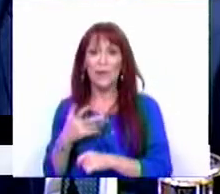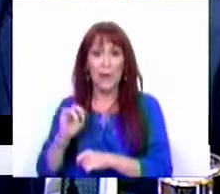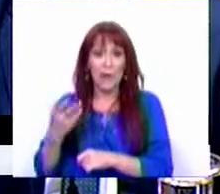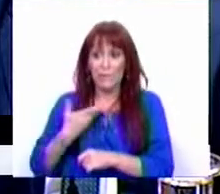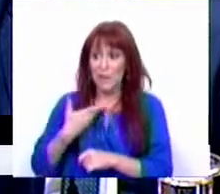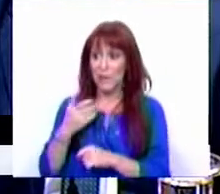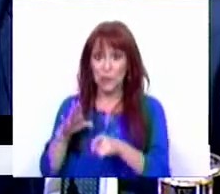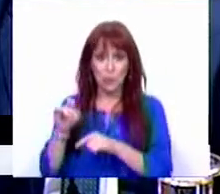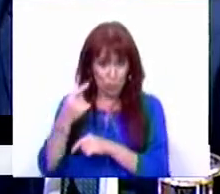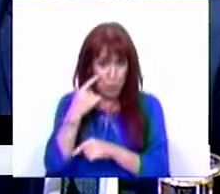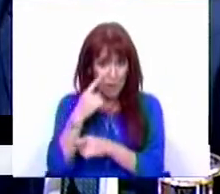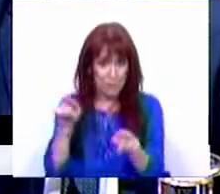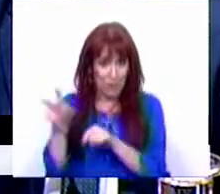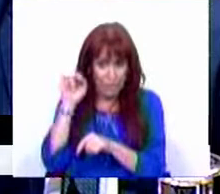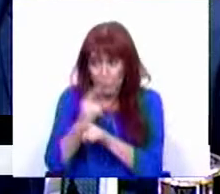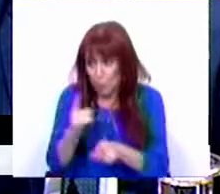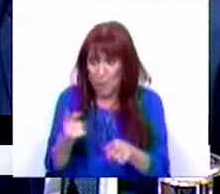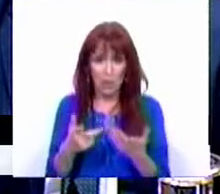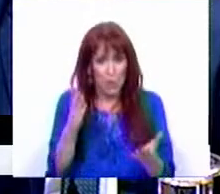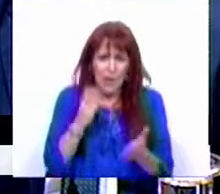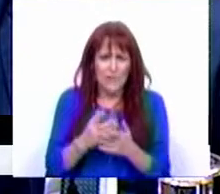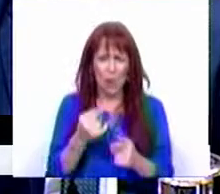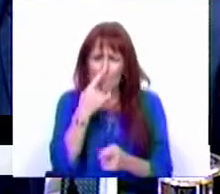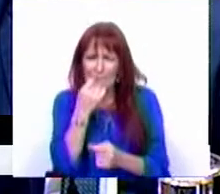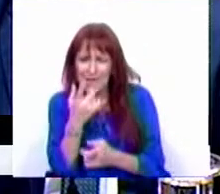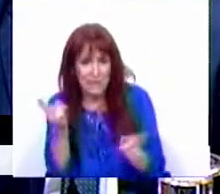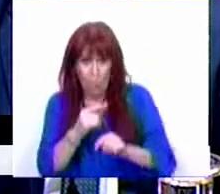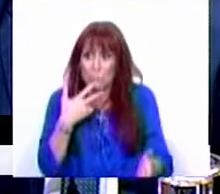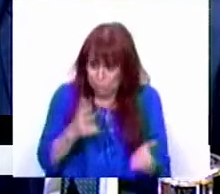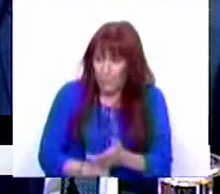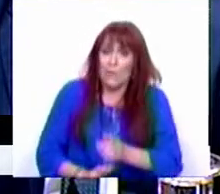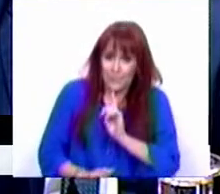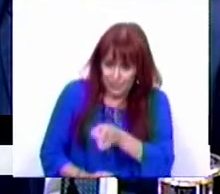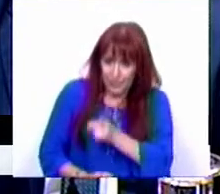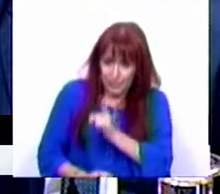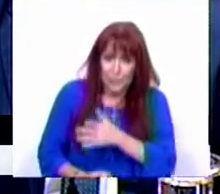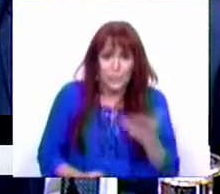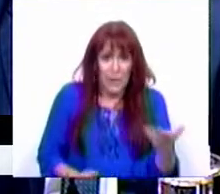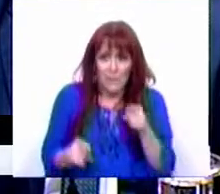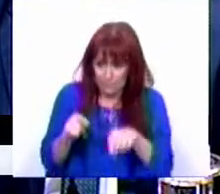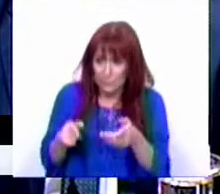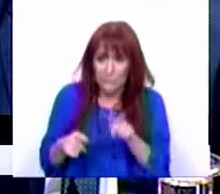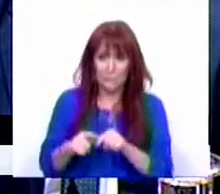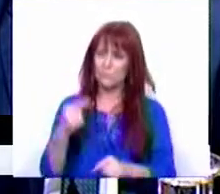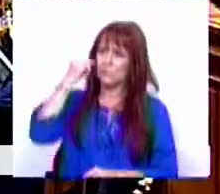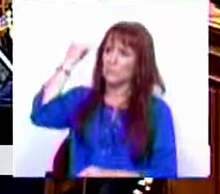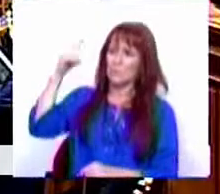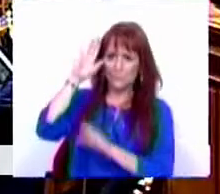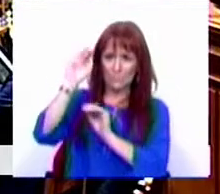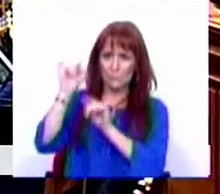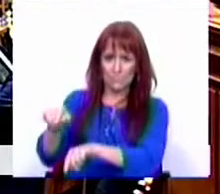Conhecem? Ouvimos também, porque não é só aparentemente, é mesmo um perito da